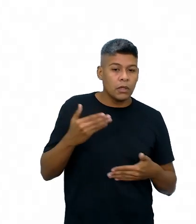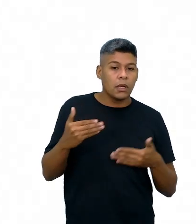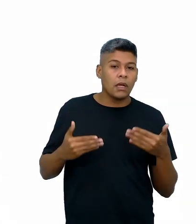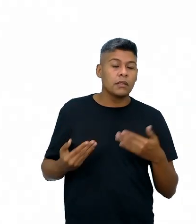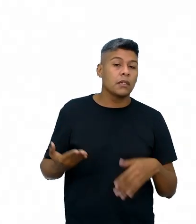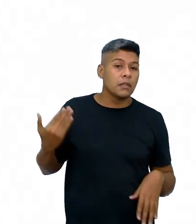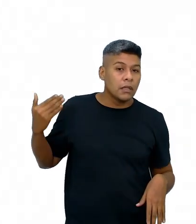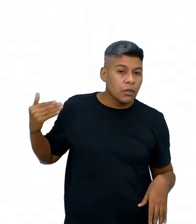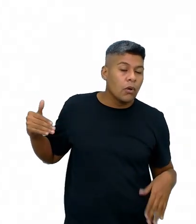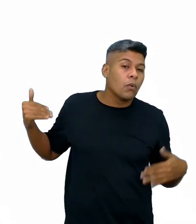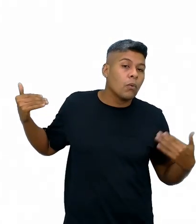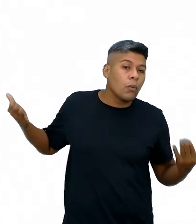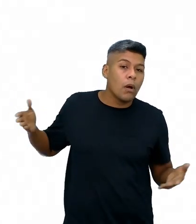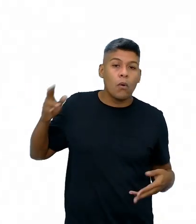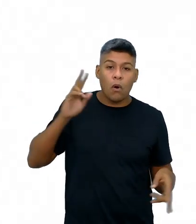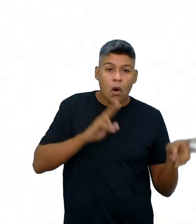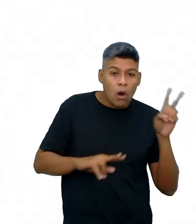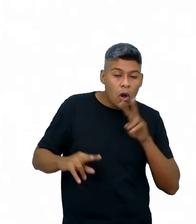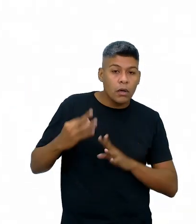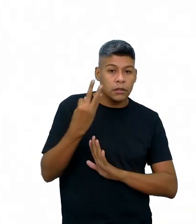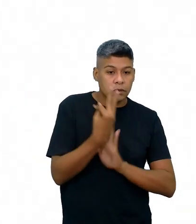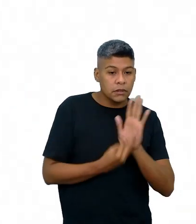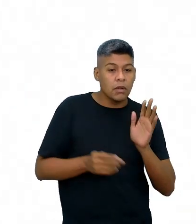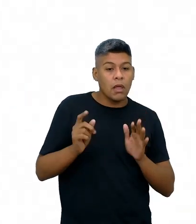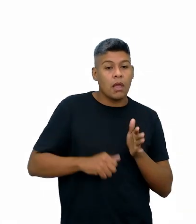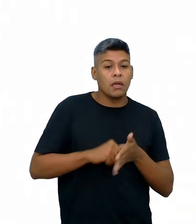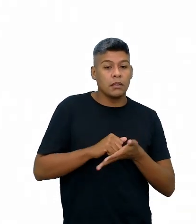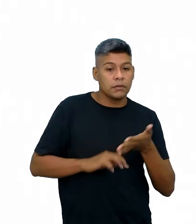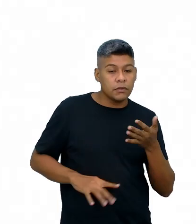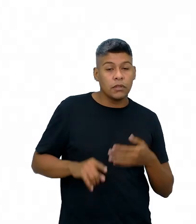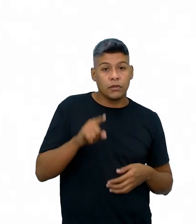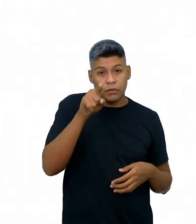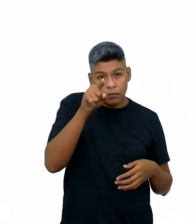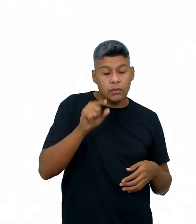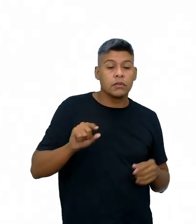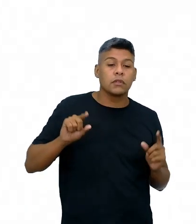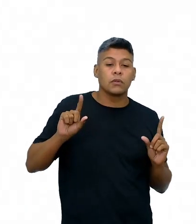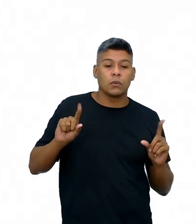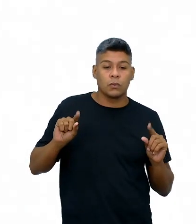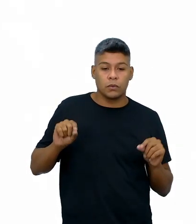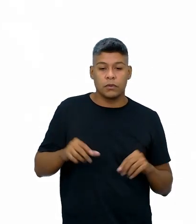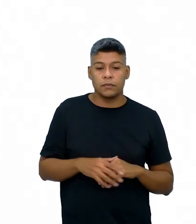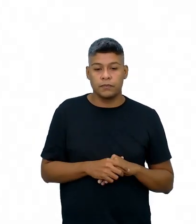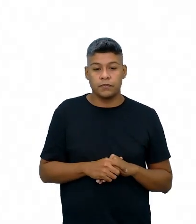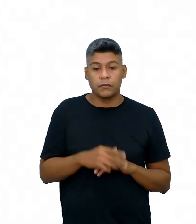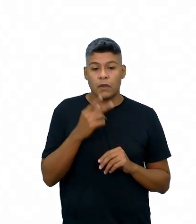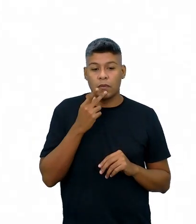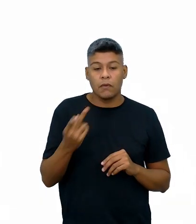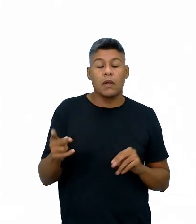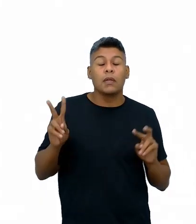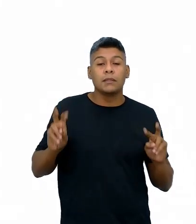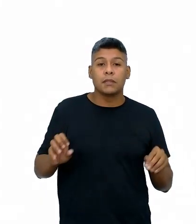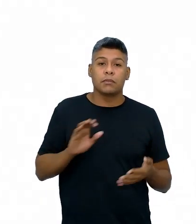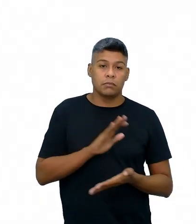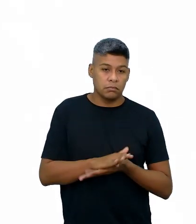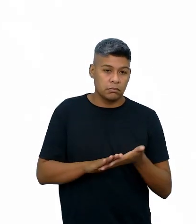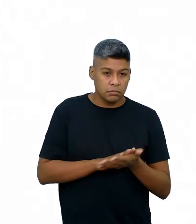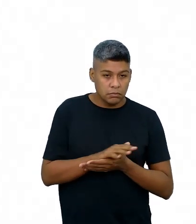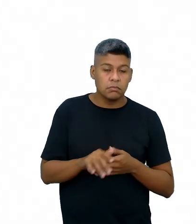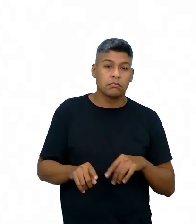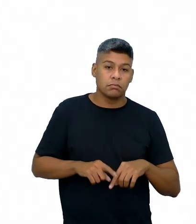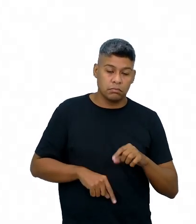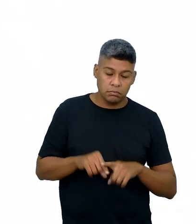anteriores, né? Então, olhando para o texto, né? É uma atividade que você não vai mencionar esse tema, Elementos